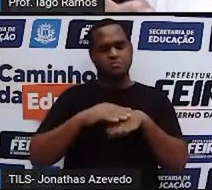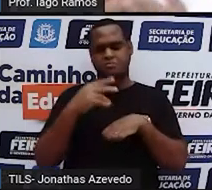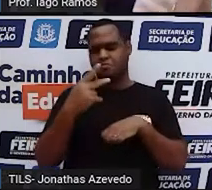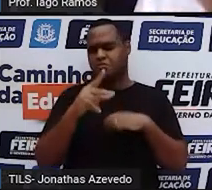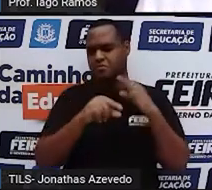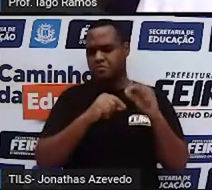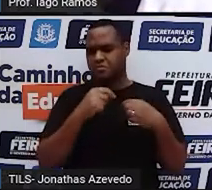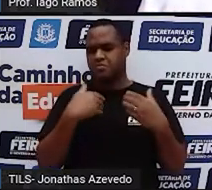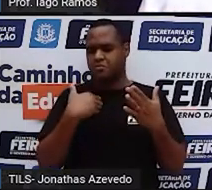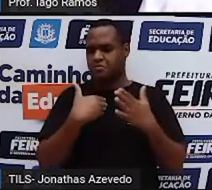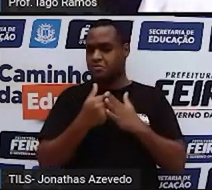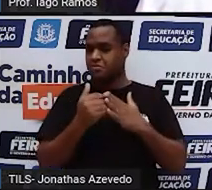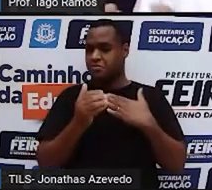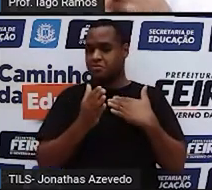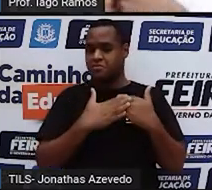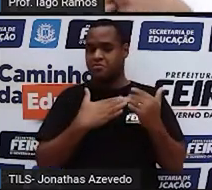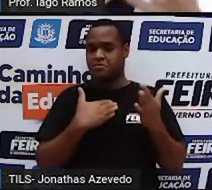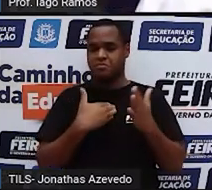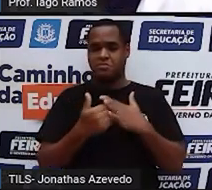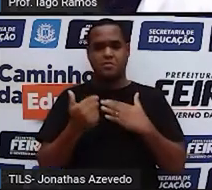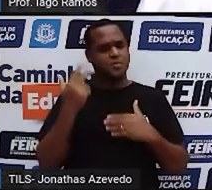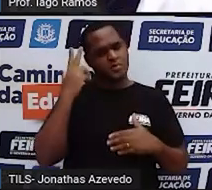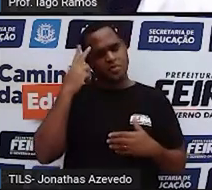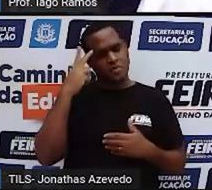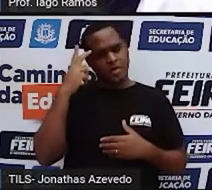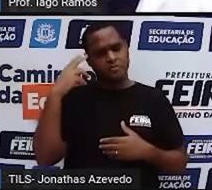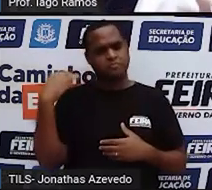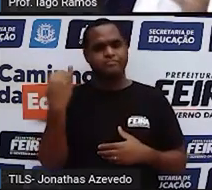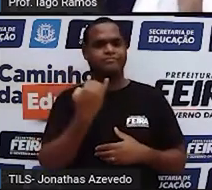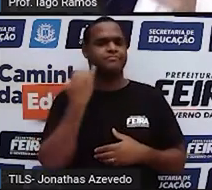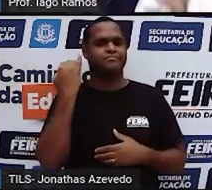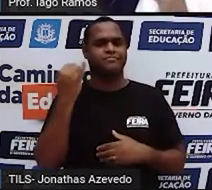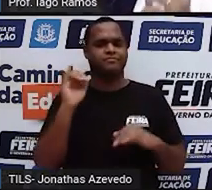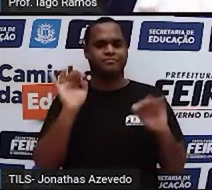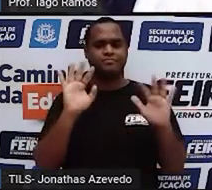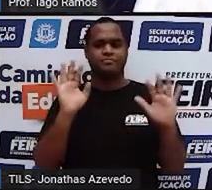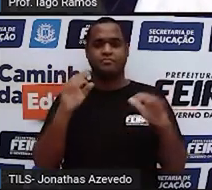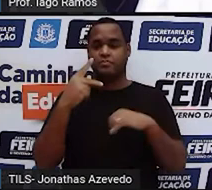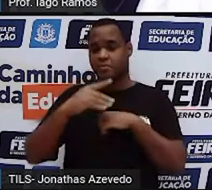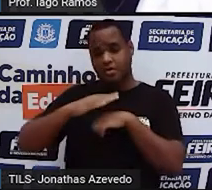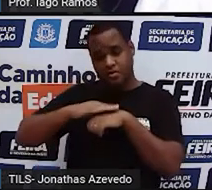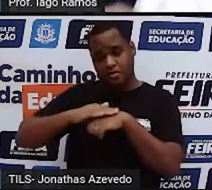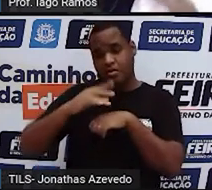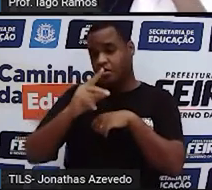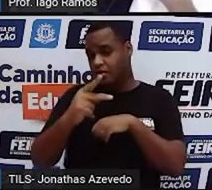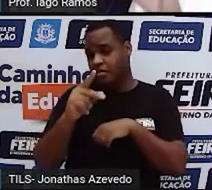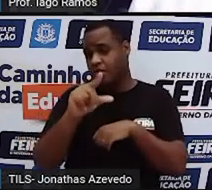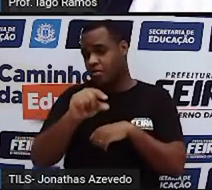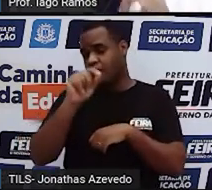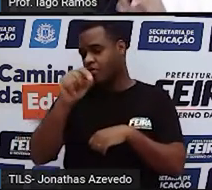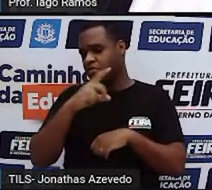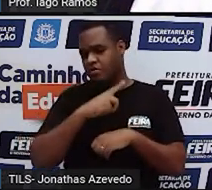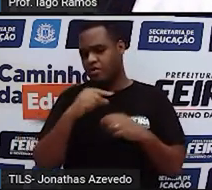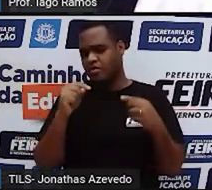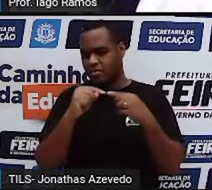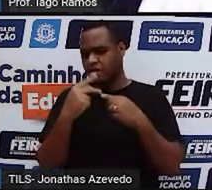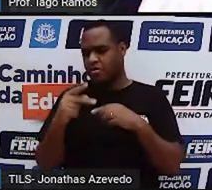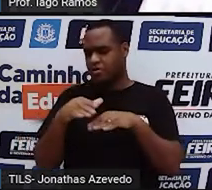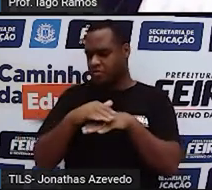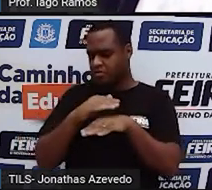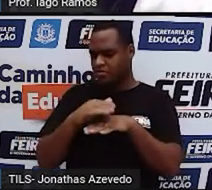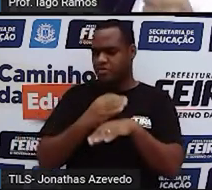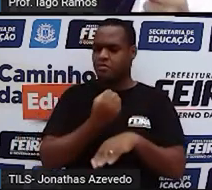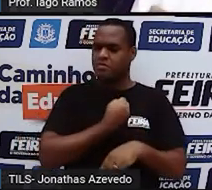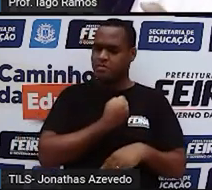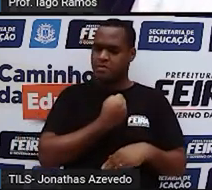Número que você vai escolher, não importa, tá? Escolha um desses números aí que tem a ver com a medida do seu